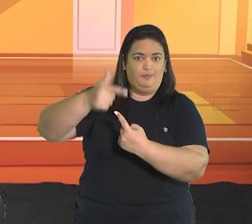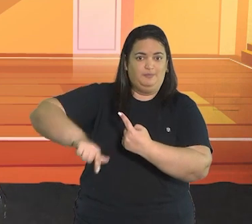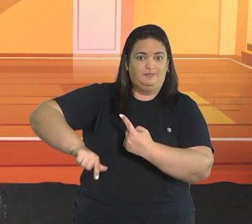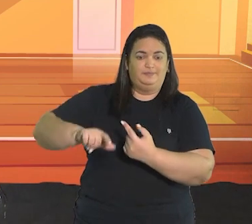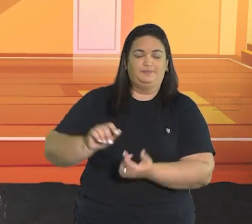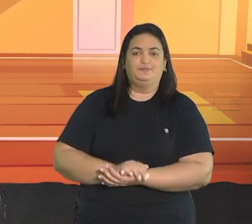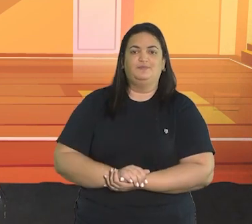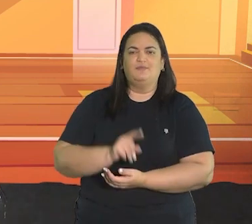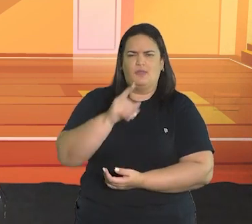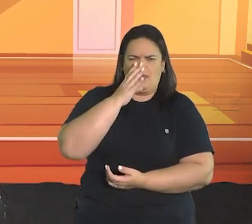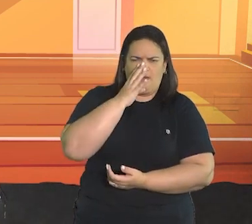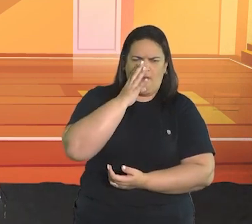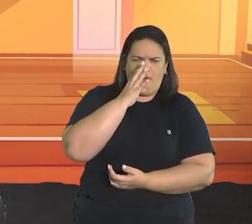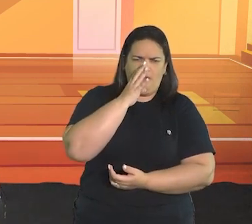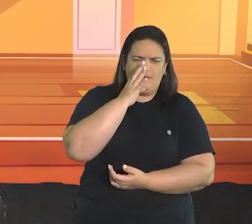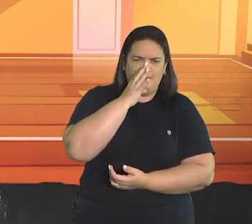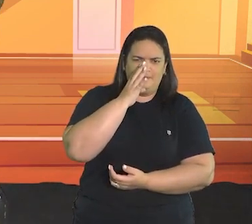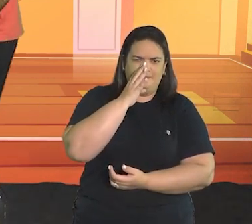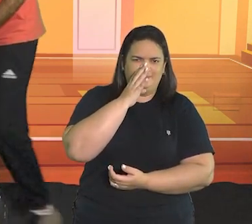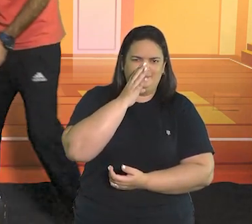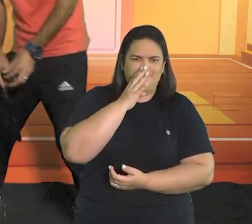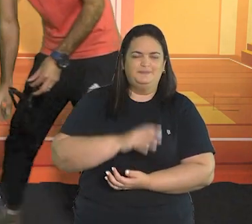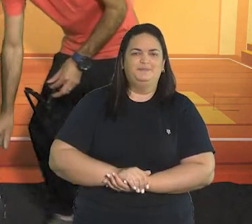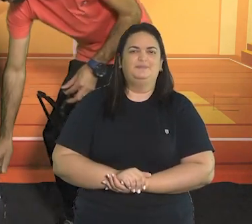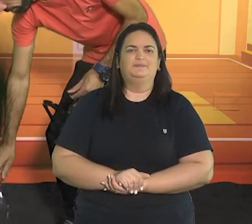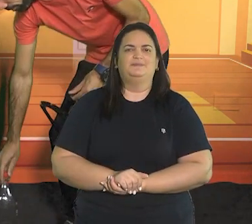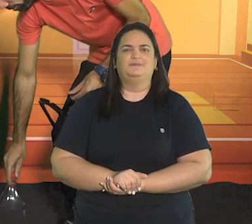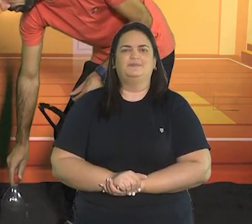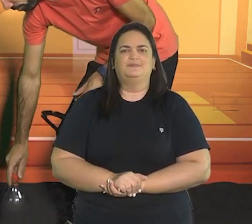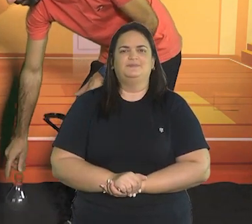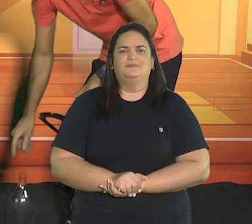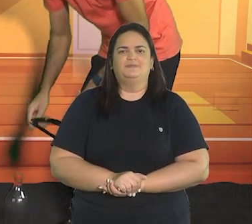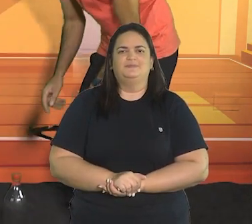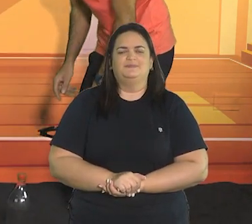Vou fazer mais uma vez aqui para vocês observarem.